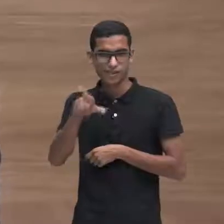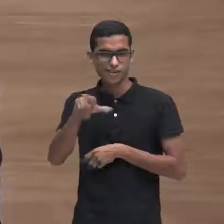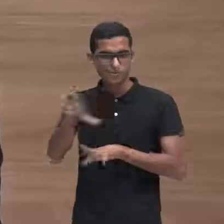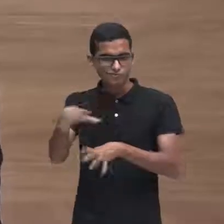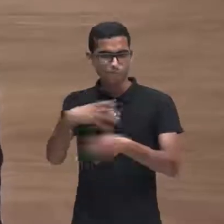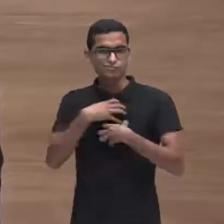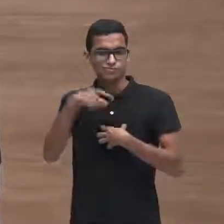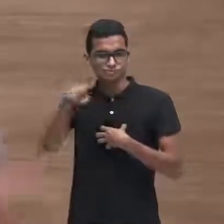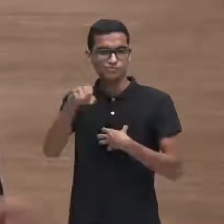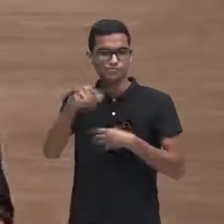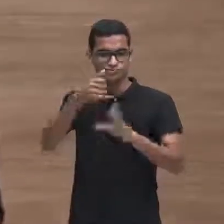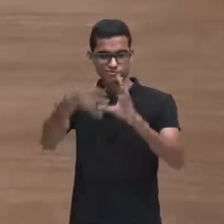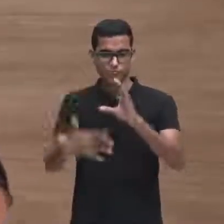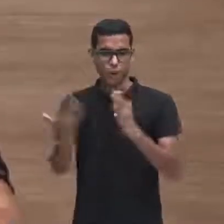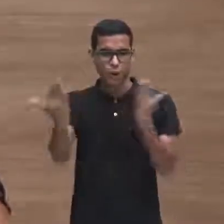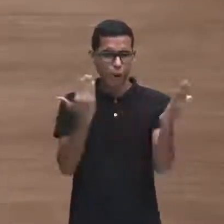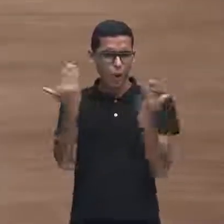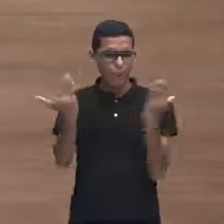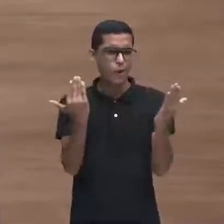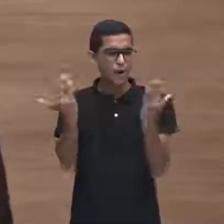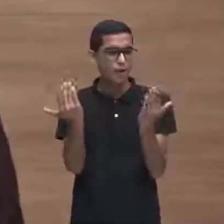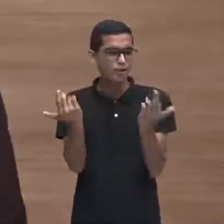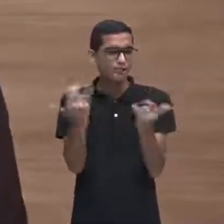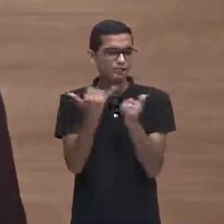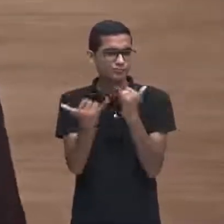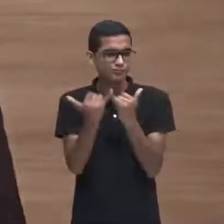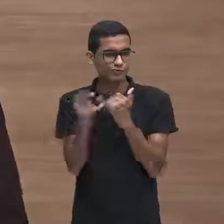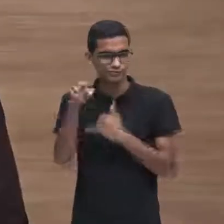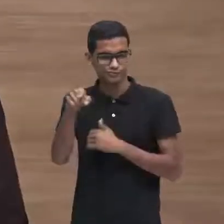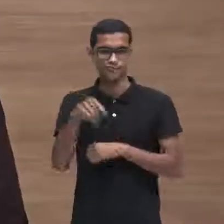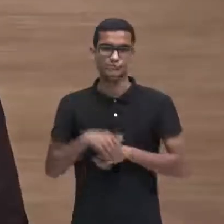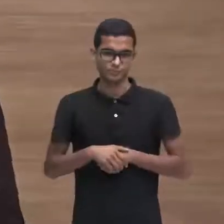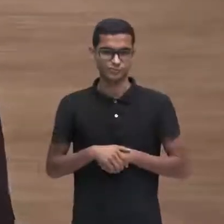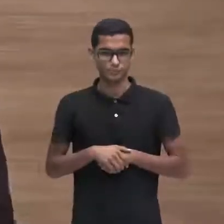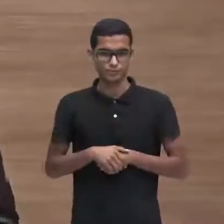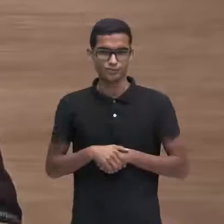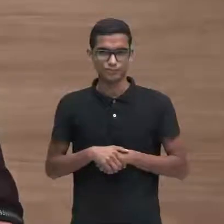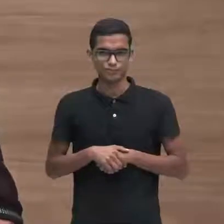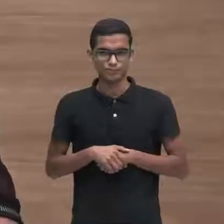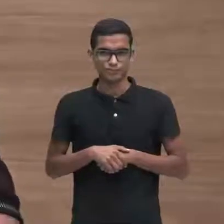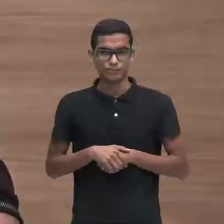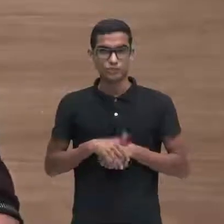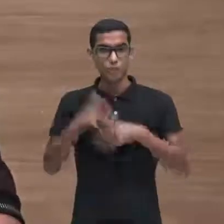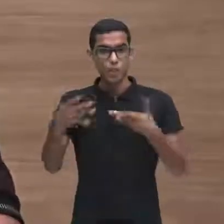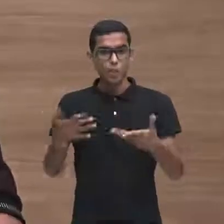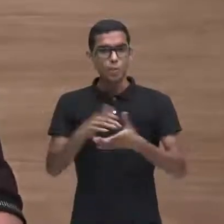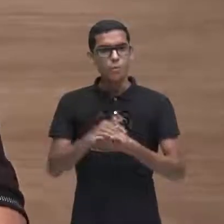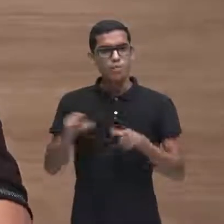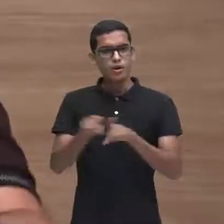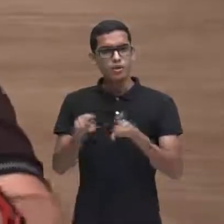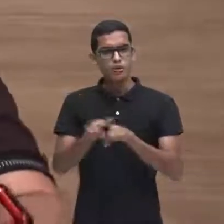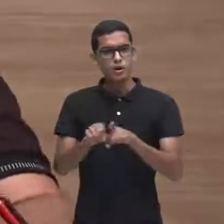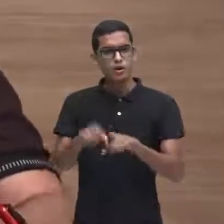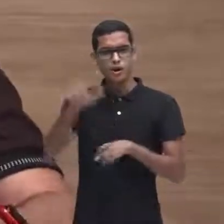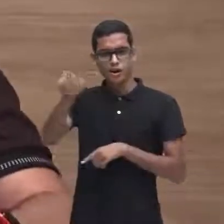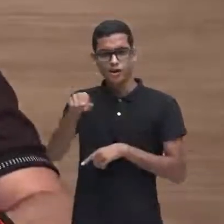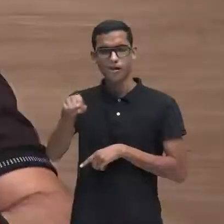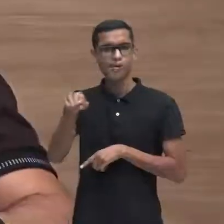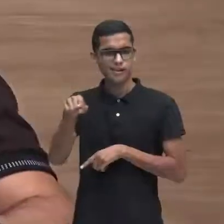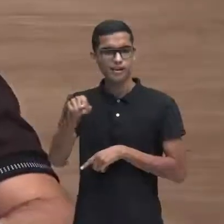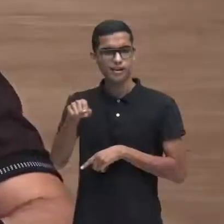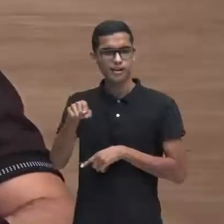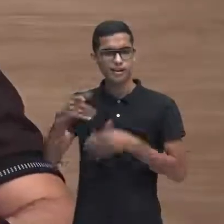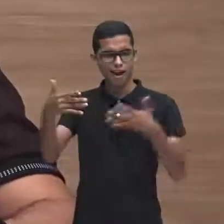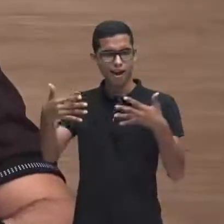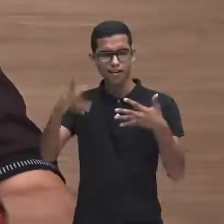características não é questão que você se projete não pelo contrário é que esse outro esse personagem acaba respondendo